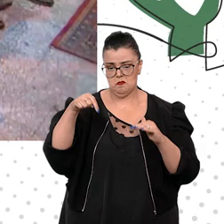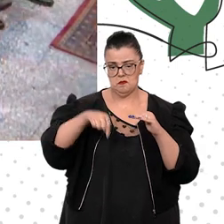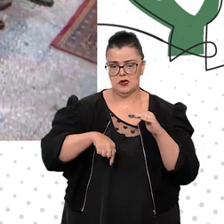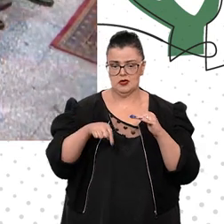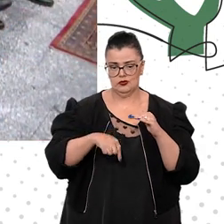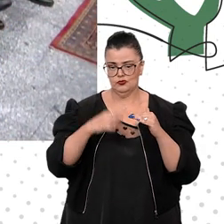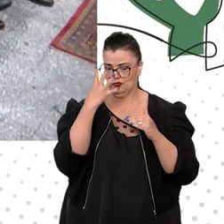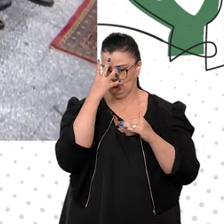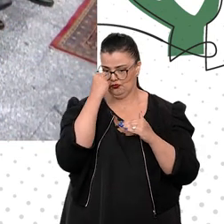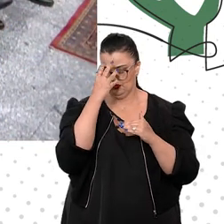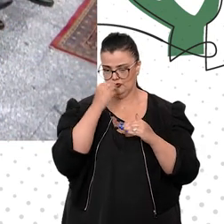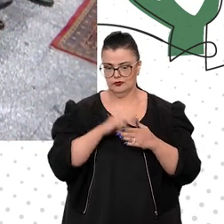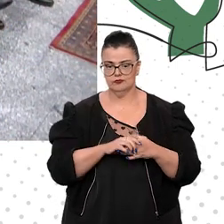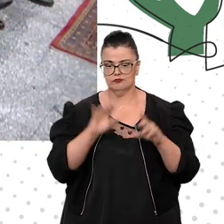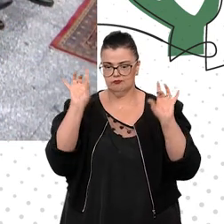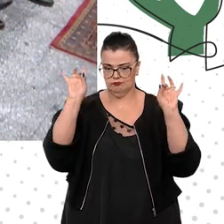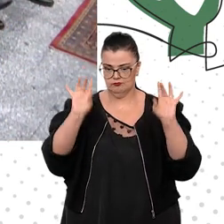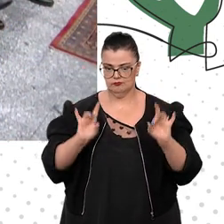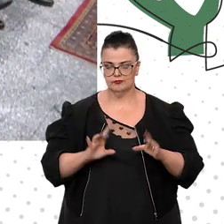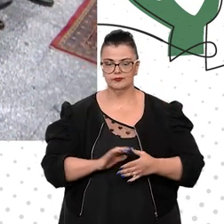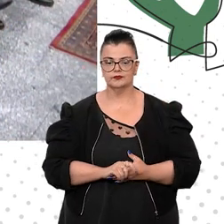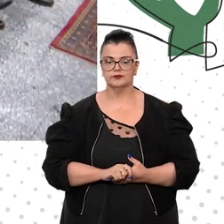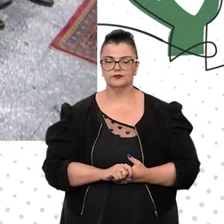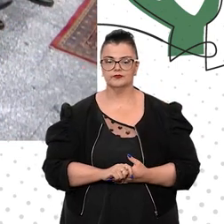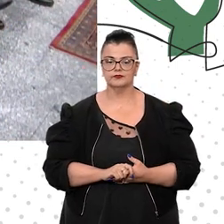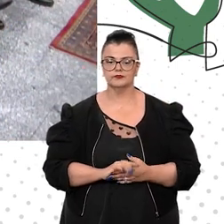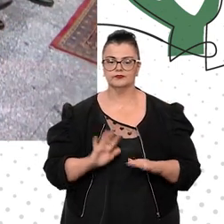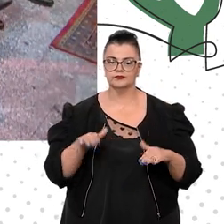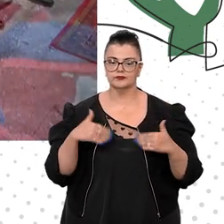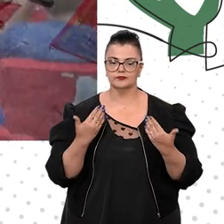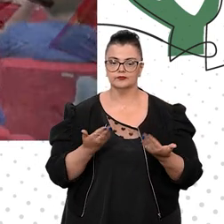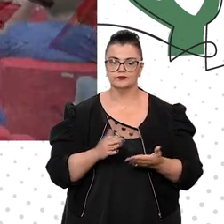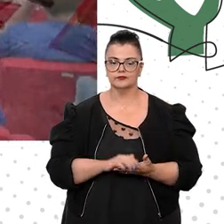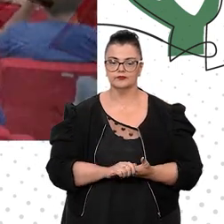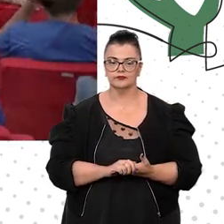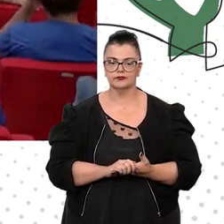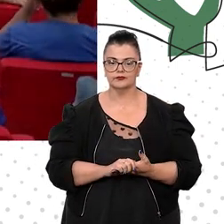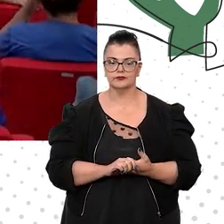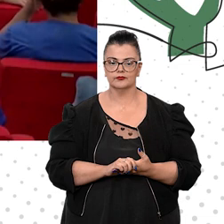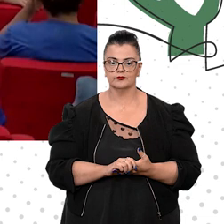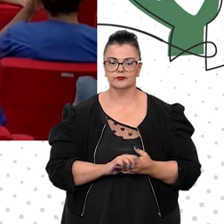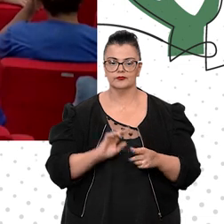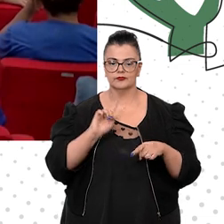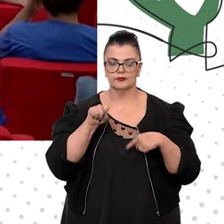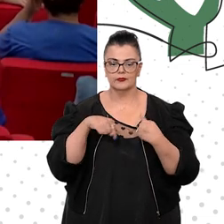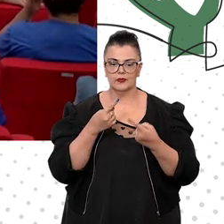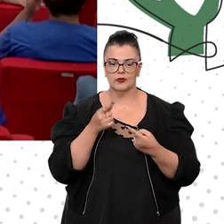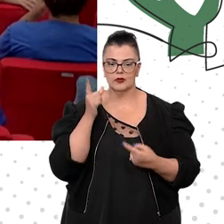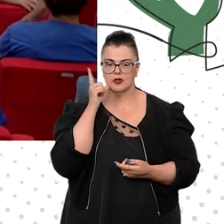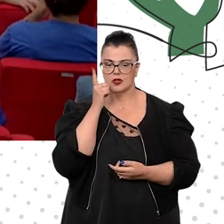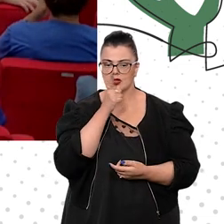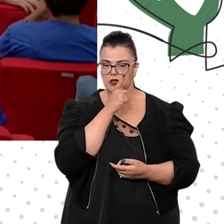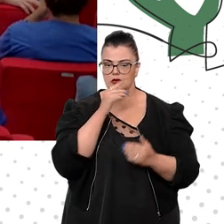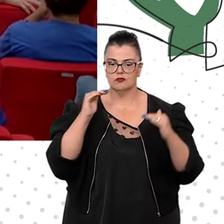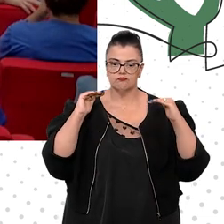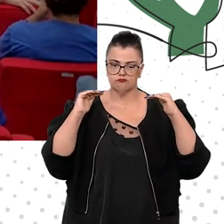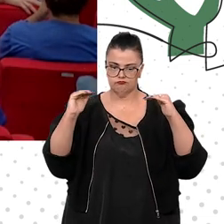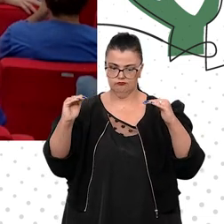Salão Nobre? No Salão Nobre, né? Muito bem. Então, descer. E, logo após, teremos um lanche aqui em cima. Sim. É